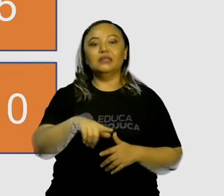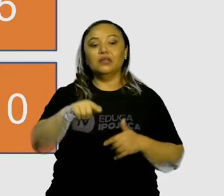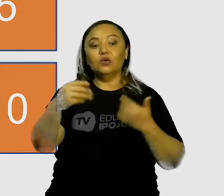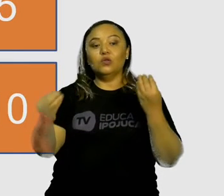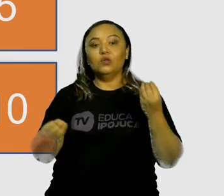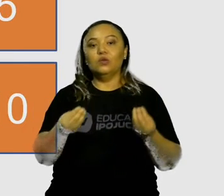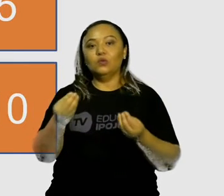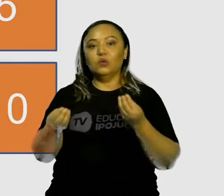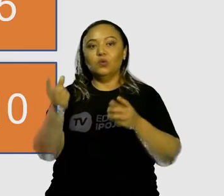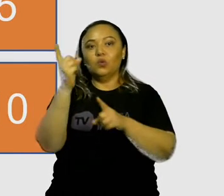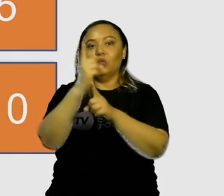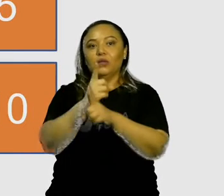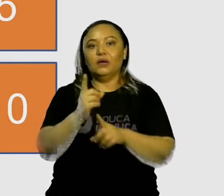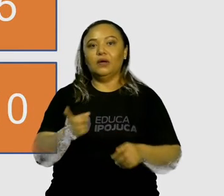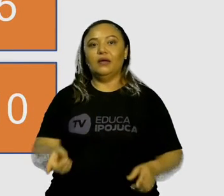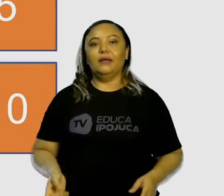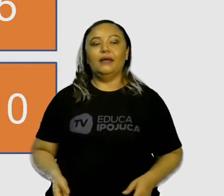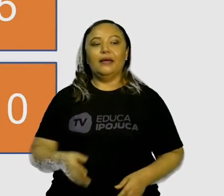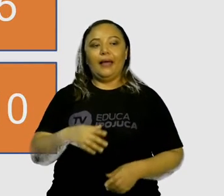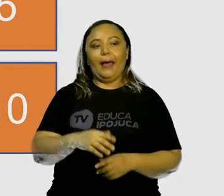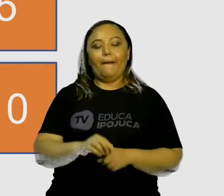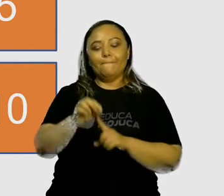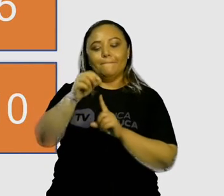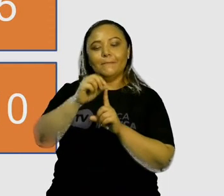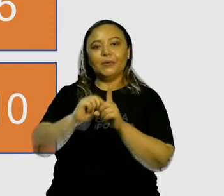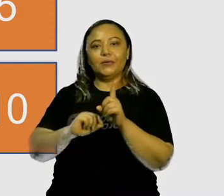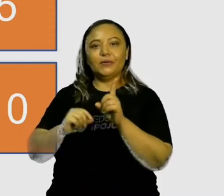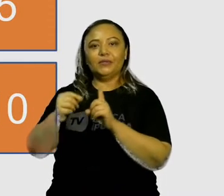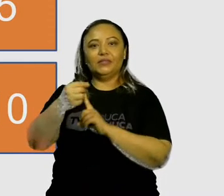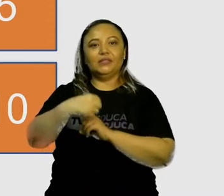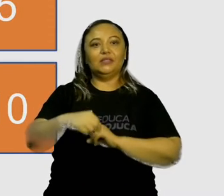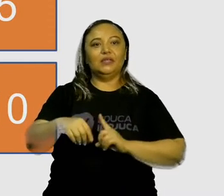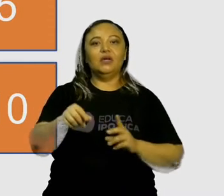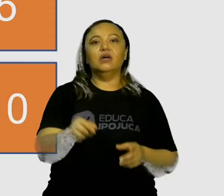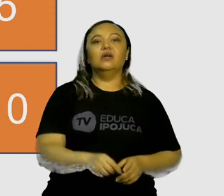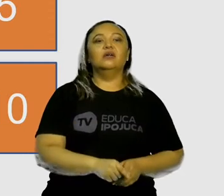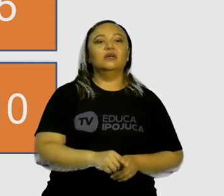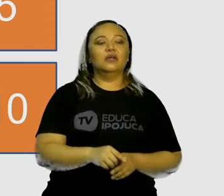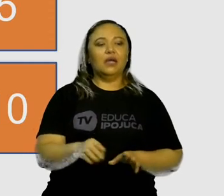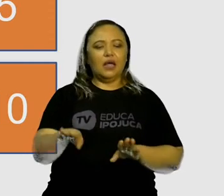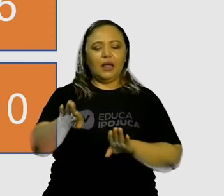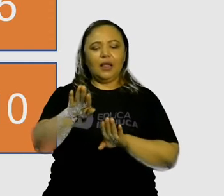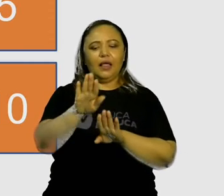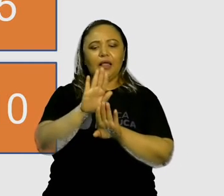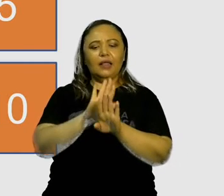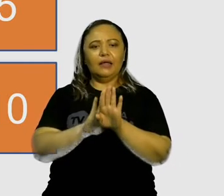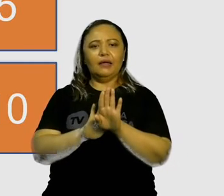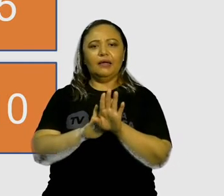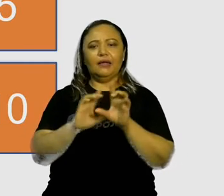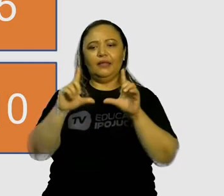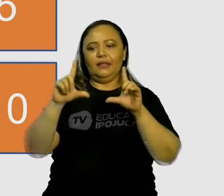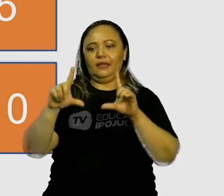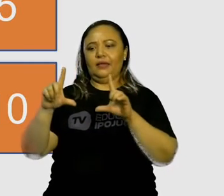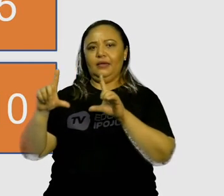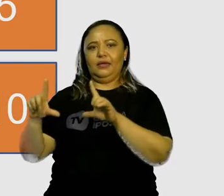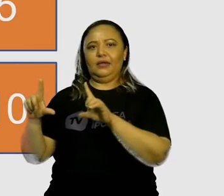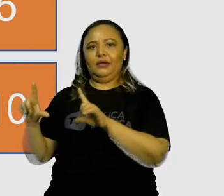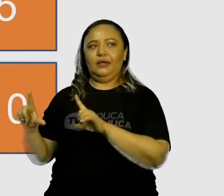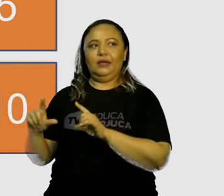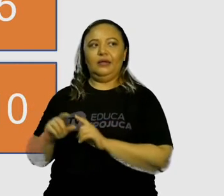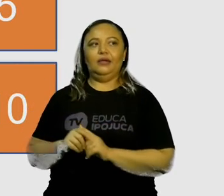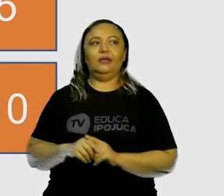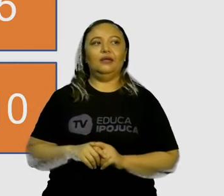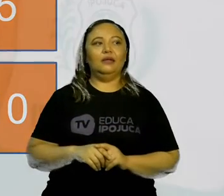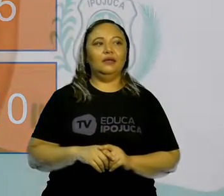encontrarem uma banana bem atrás dessas plaquinhas? Vamos começar pelas damas.